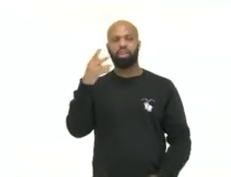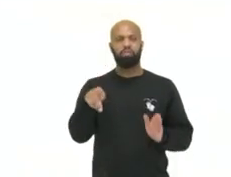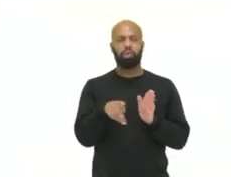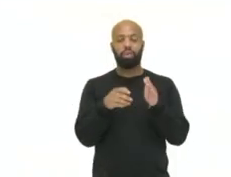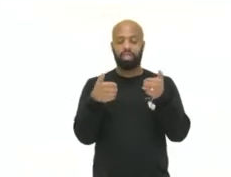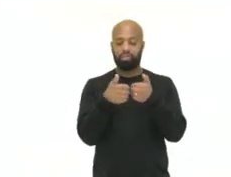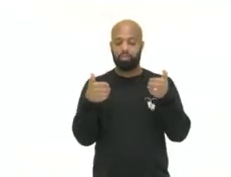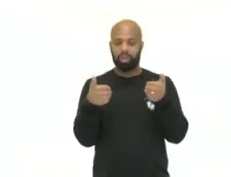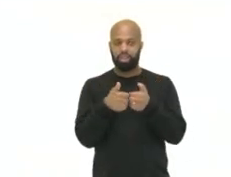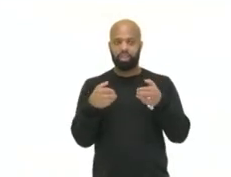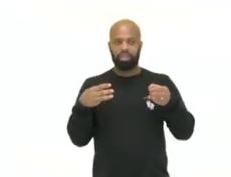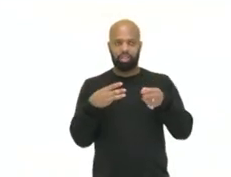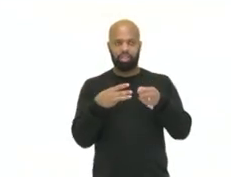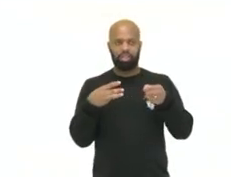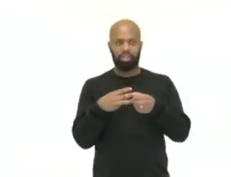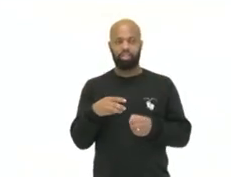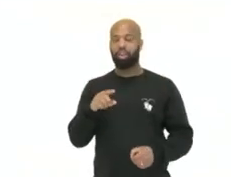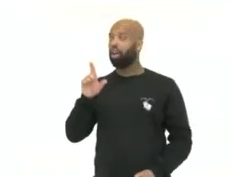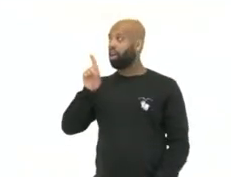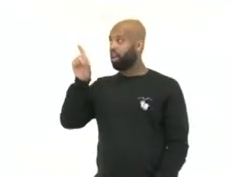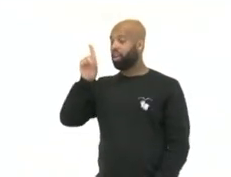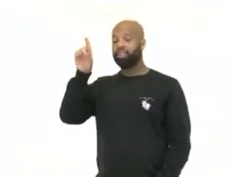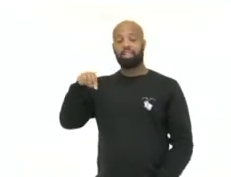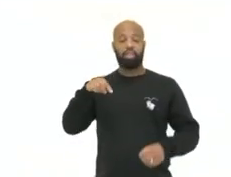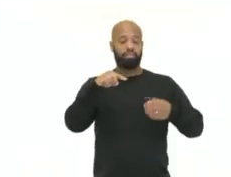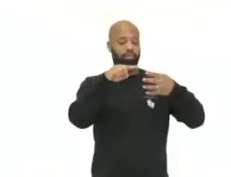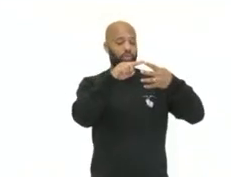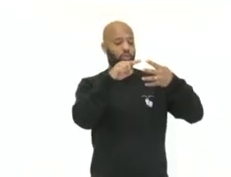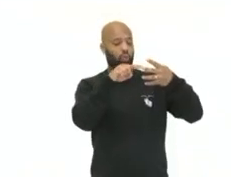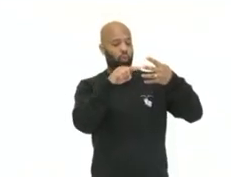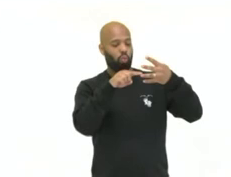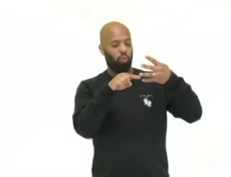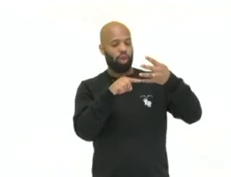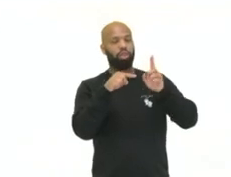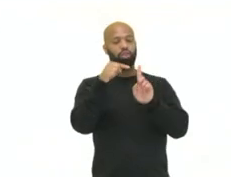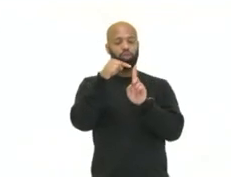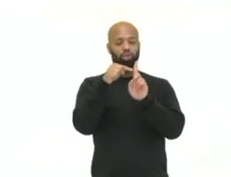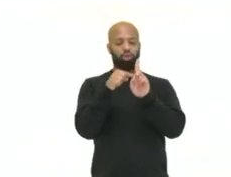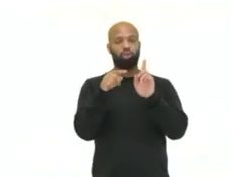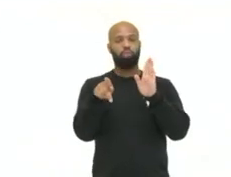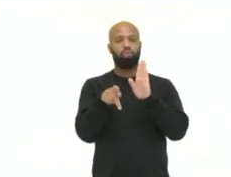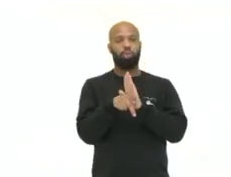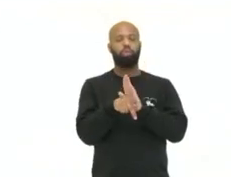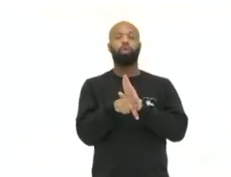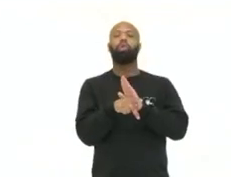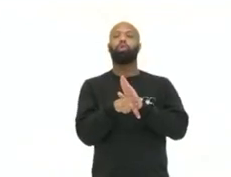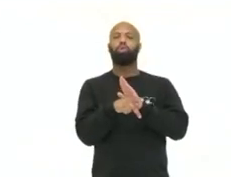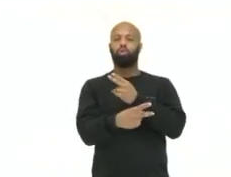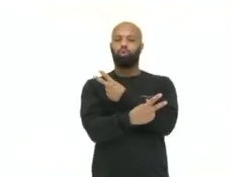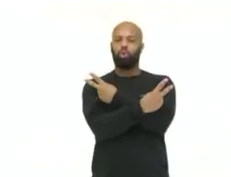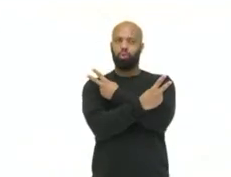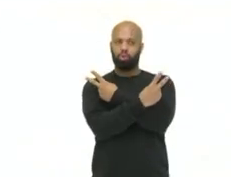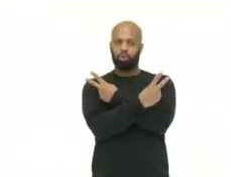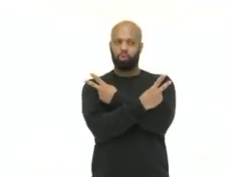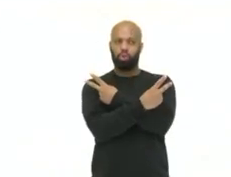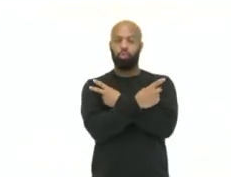temos os quatro, a classificação dos quatro tipos de cromossomos.